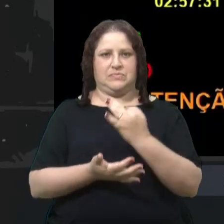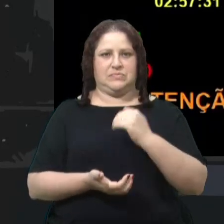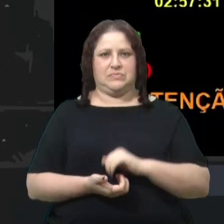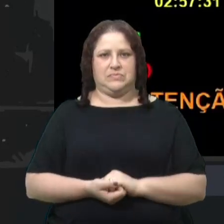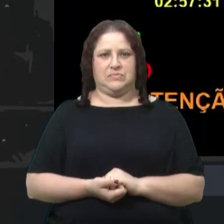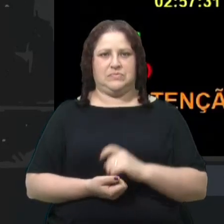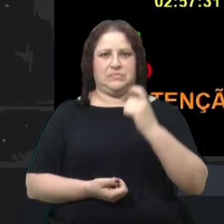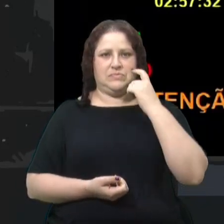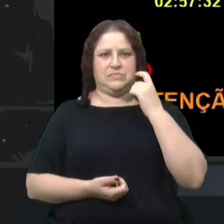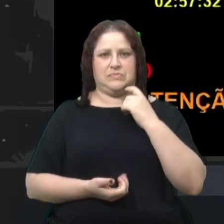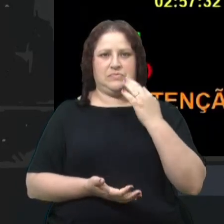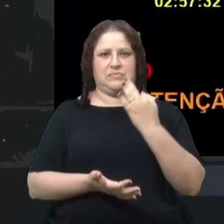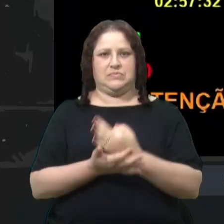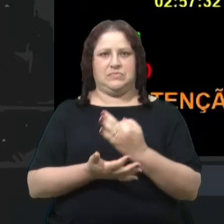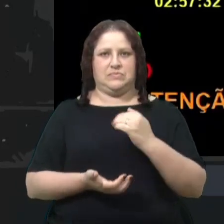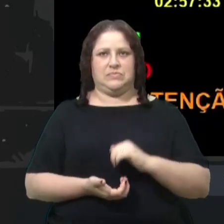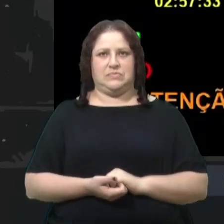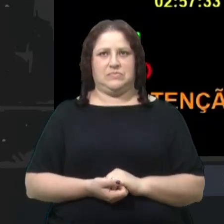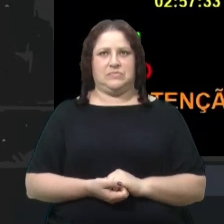Wagner Petrini. Ausente.